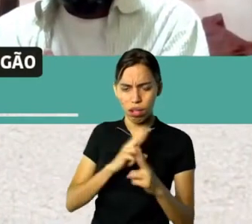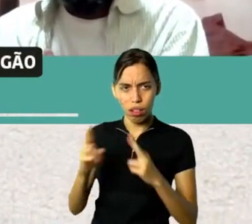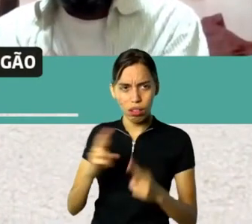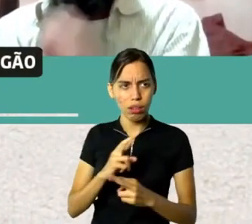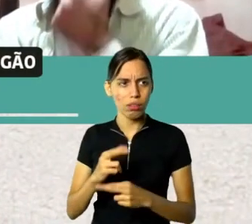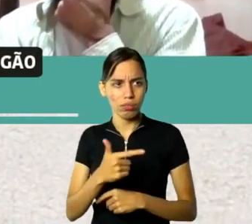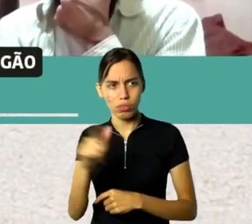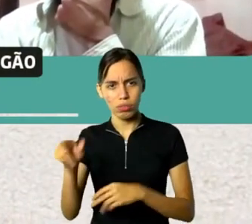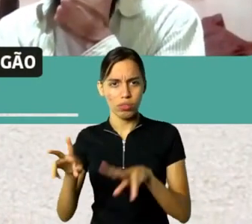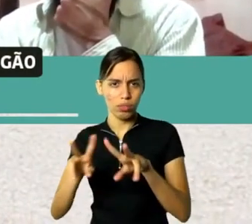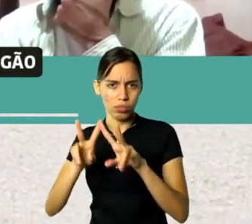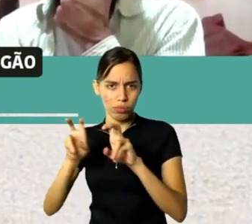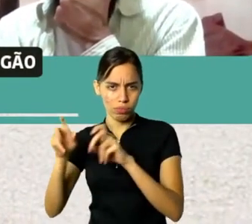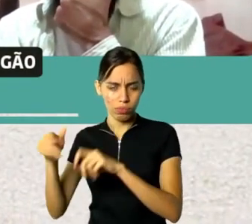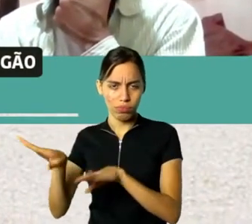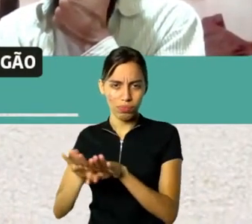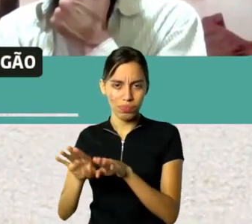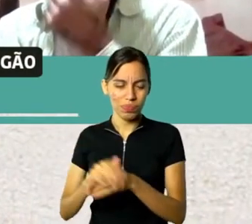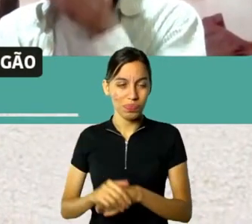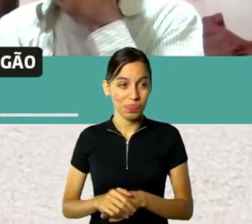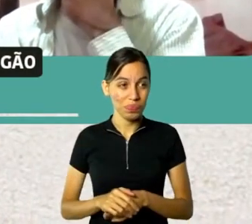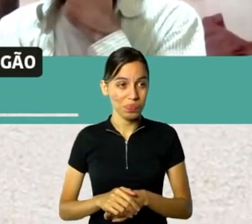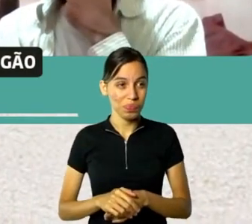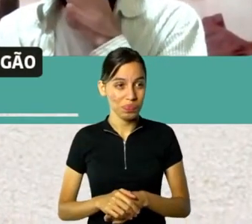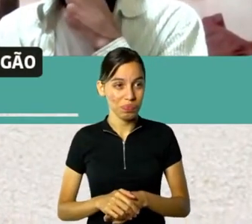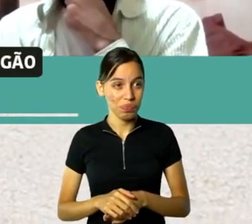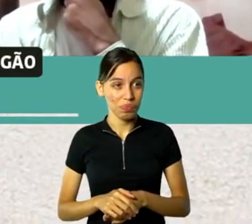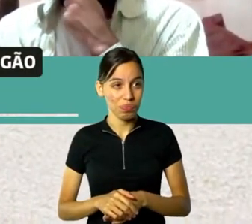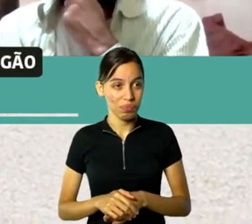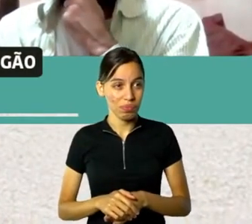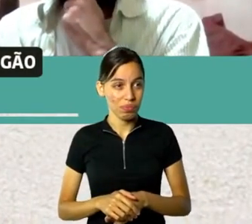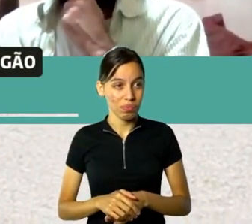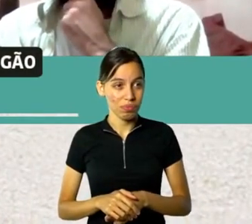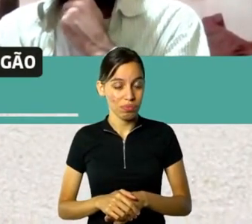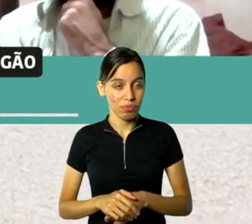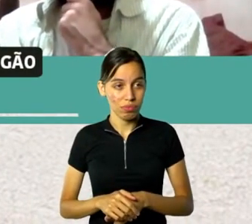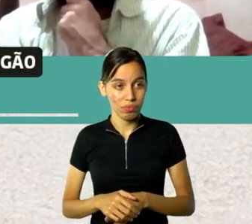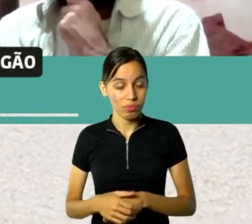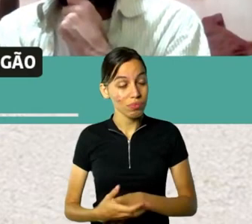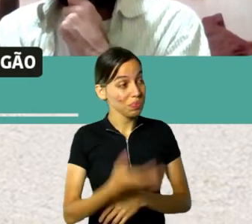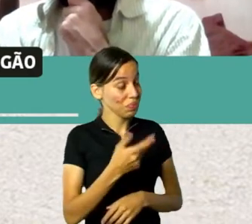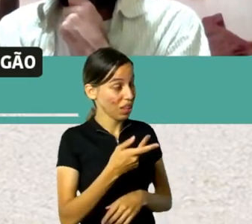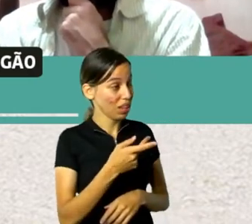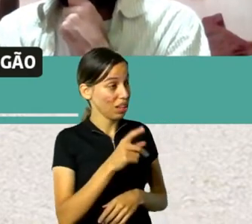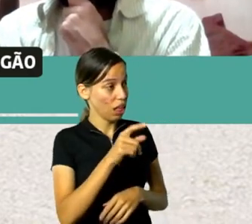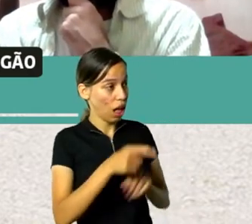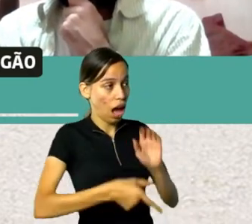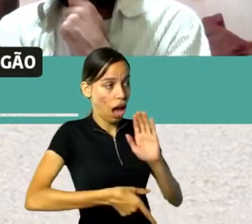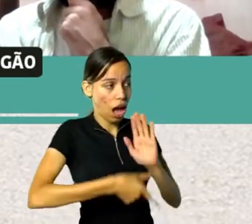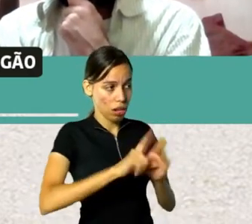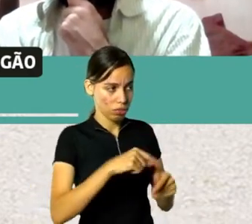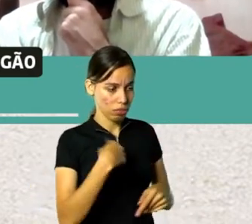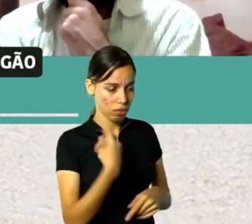Antes da gente pular ali para o Guiara, eu quero voltar um pouquinho lá na sua história, na sua biografia da